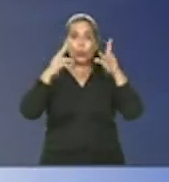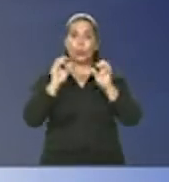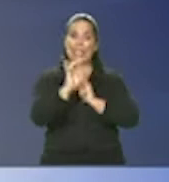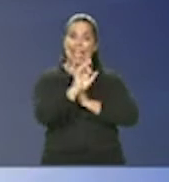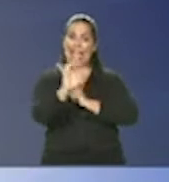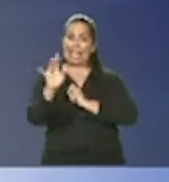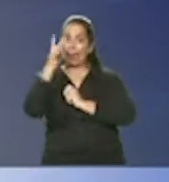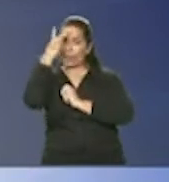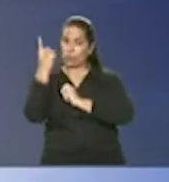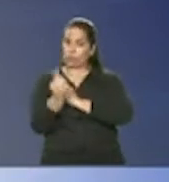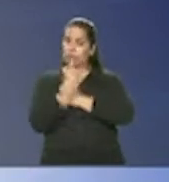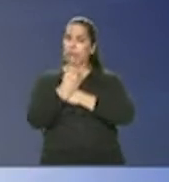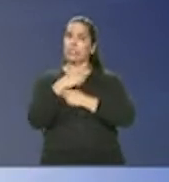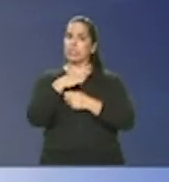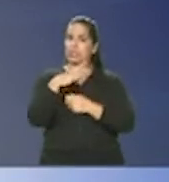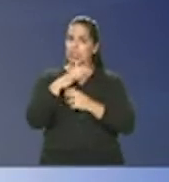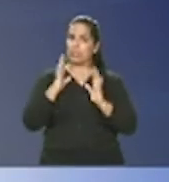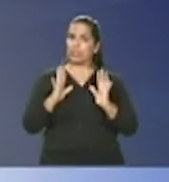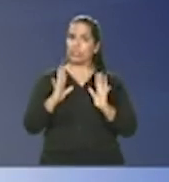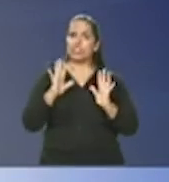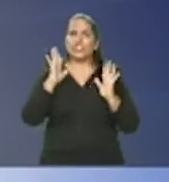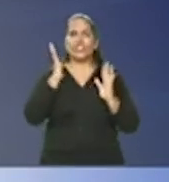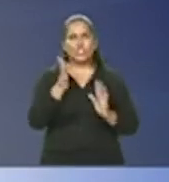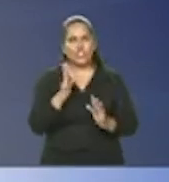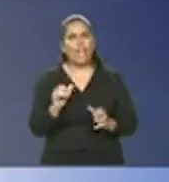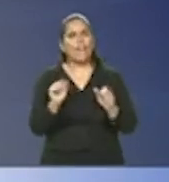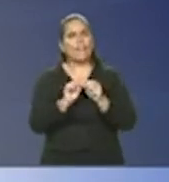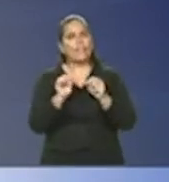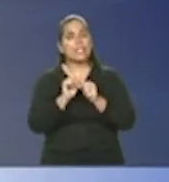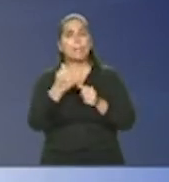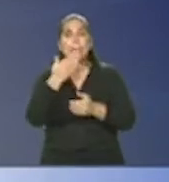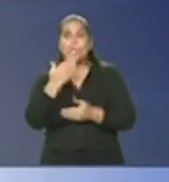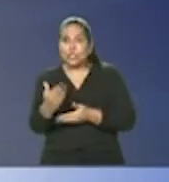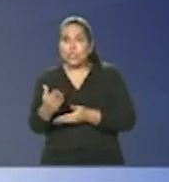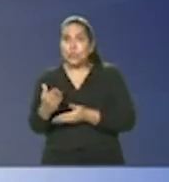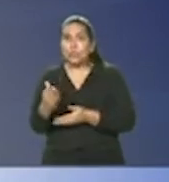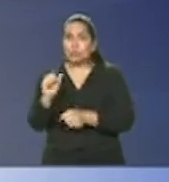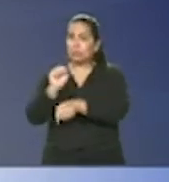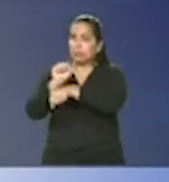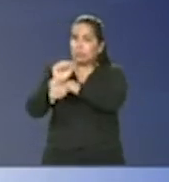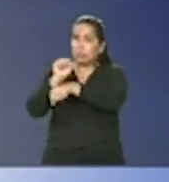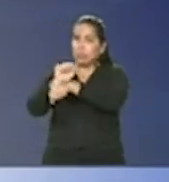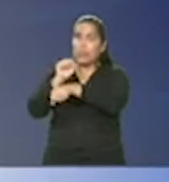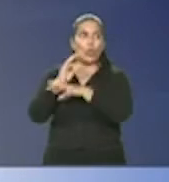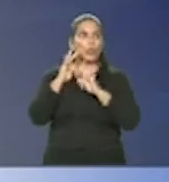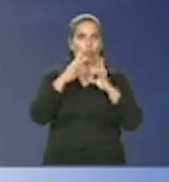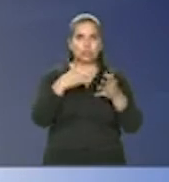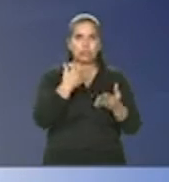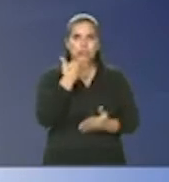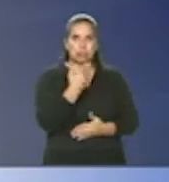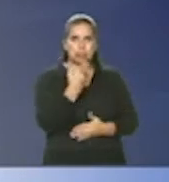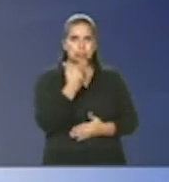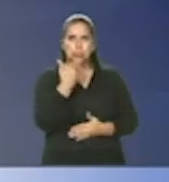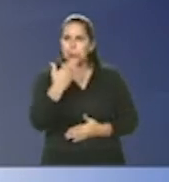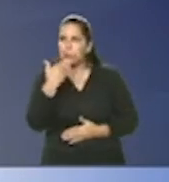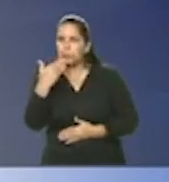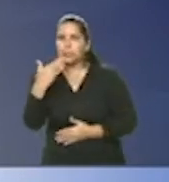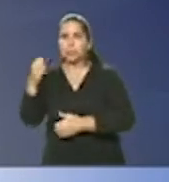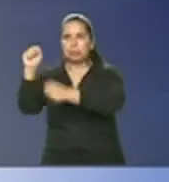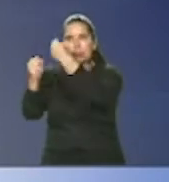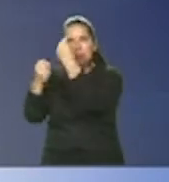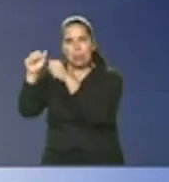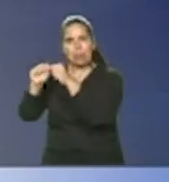nós já fizemos diversas encomendas agora todos estão fazendo encomendas e estamos